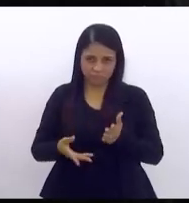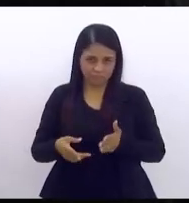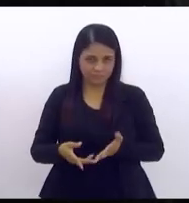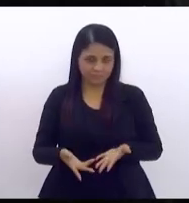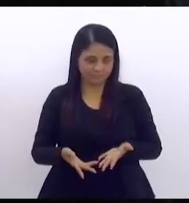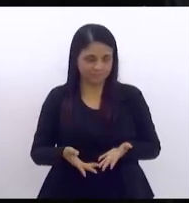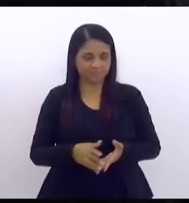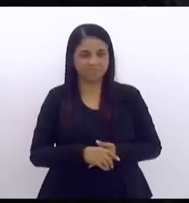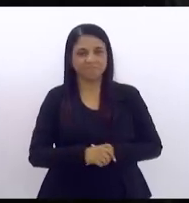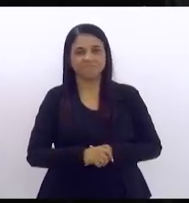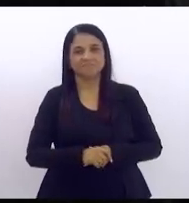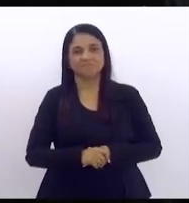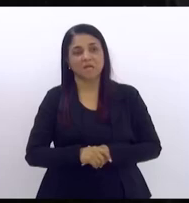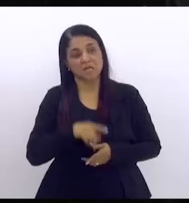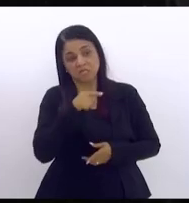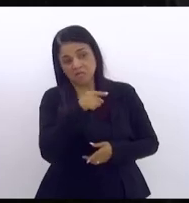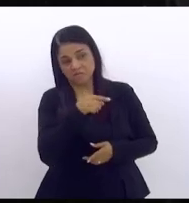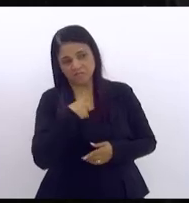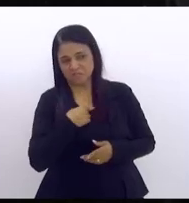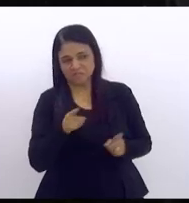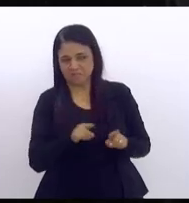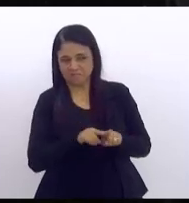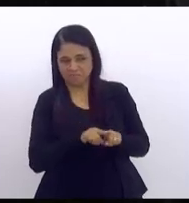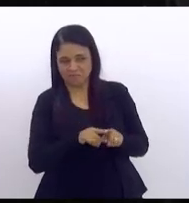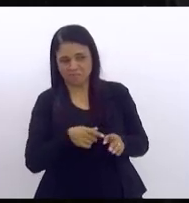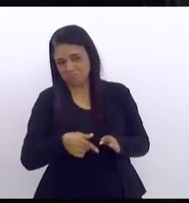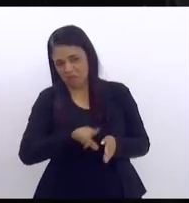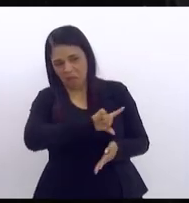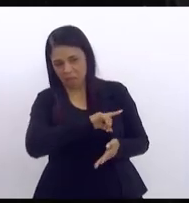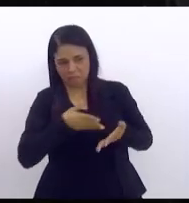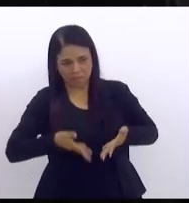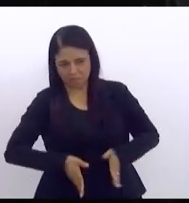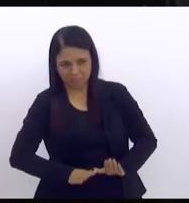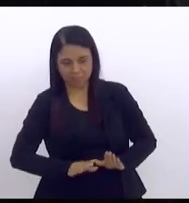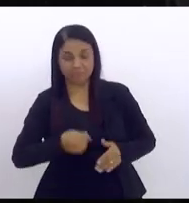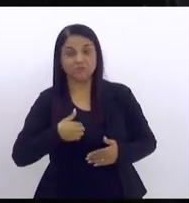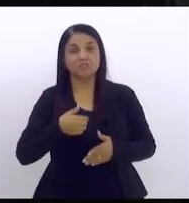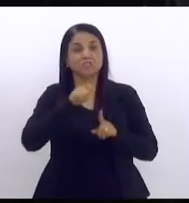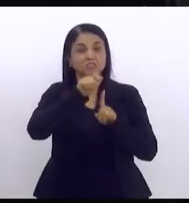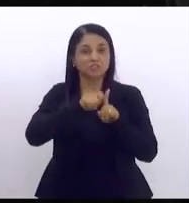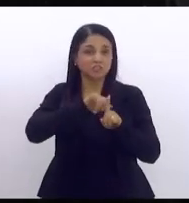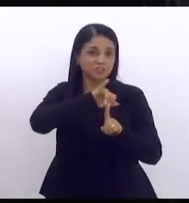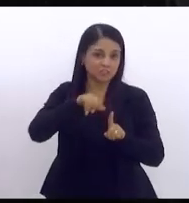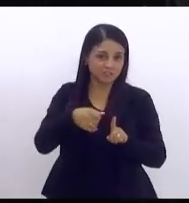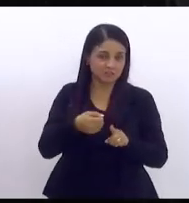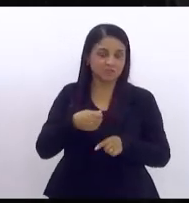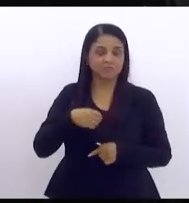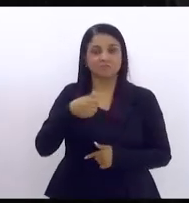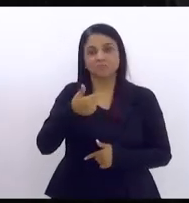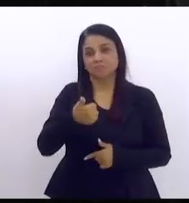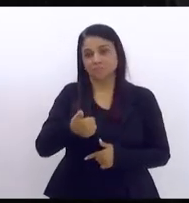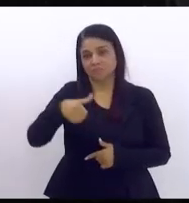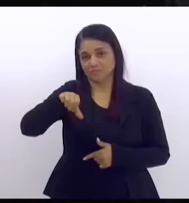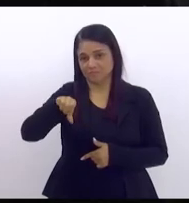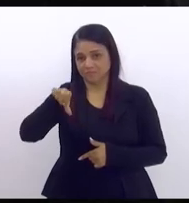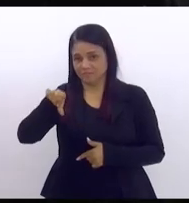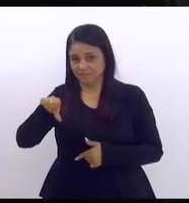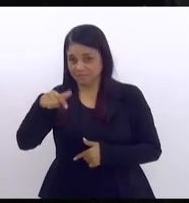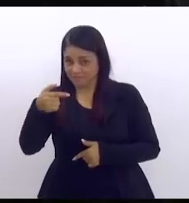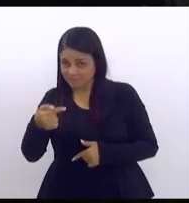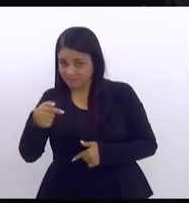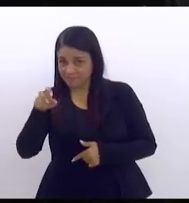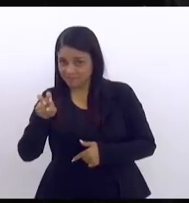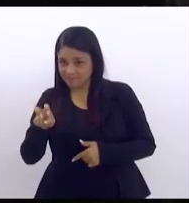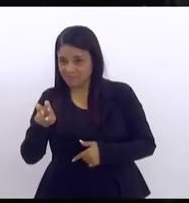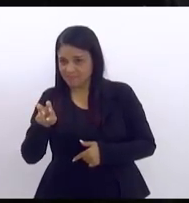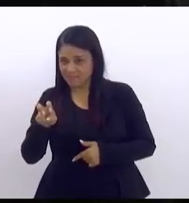vossa excelência deputado Val da Seaz janeiro de 1965 eu era um